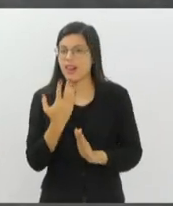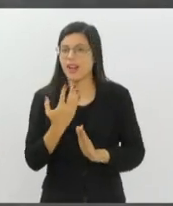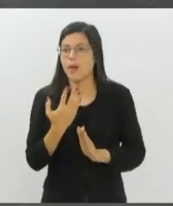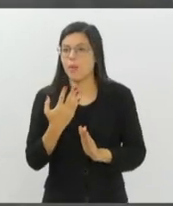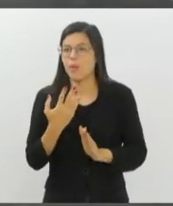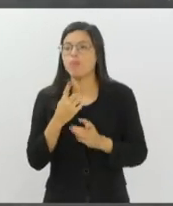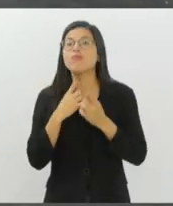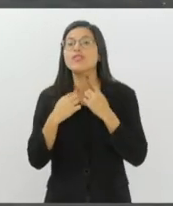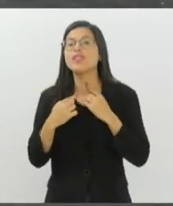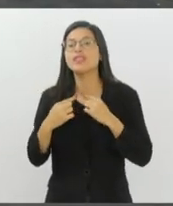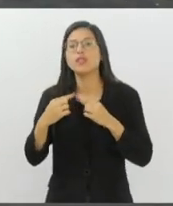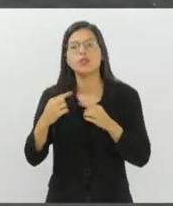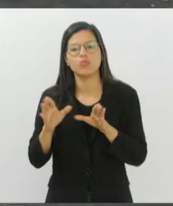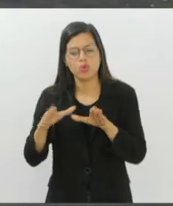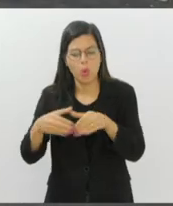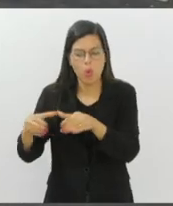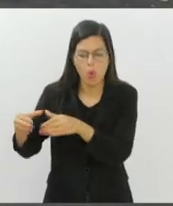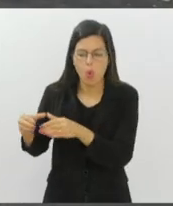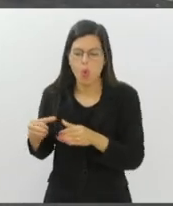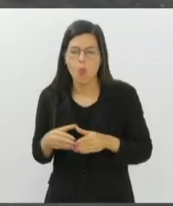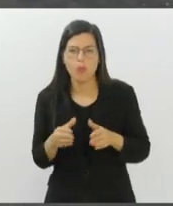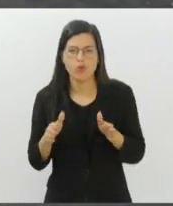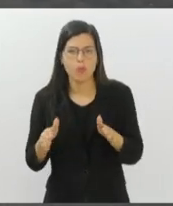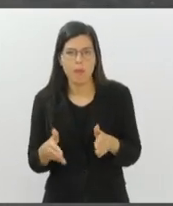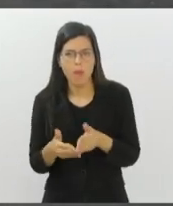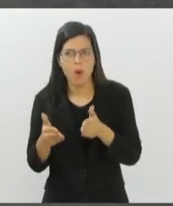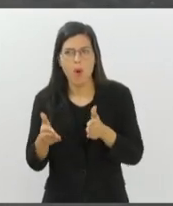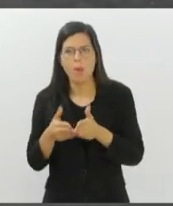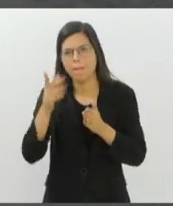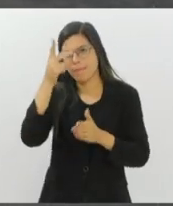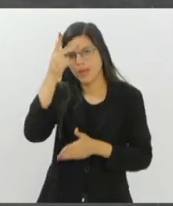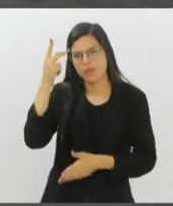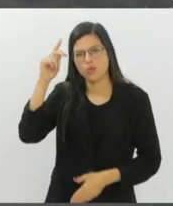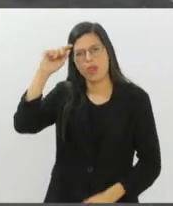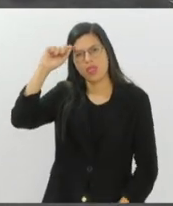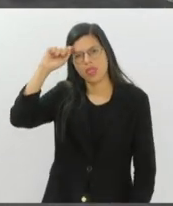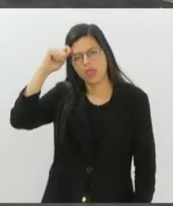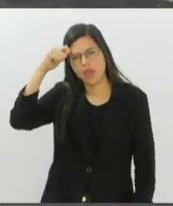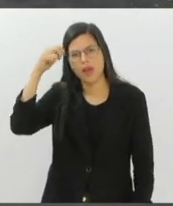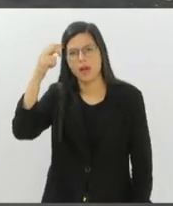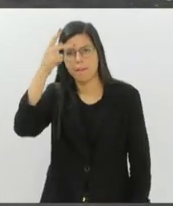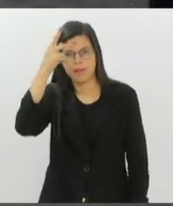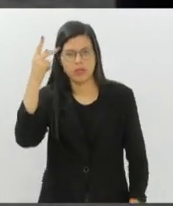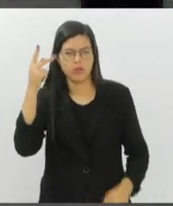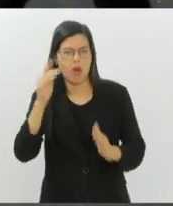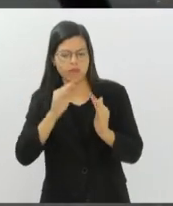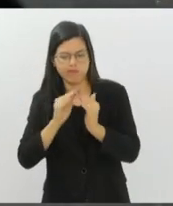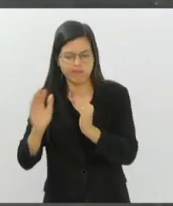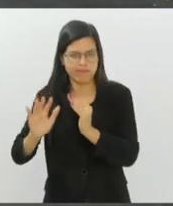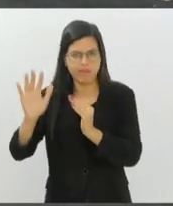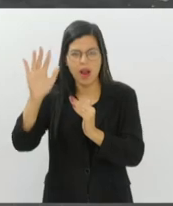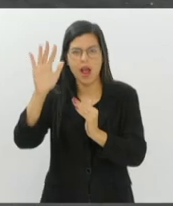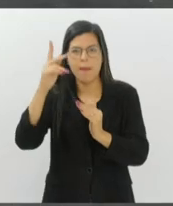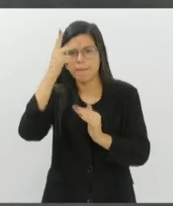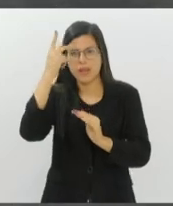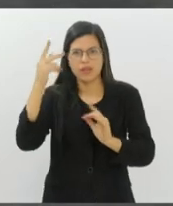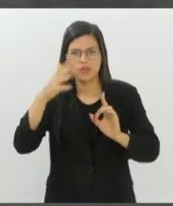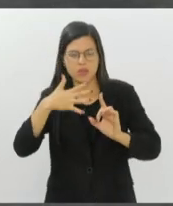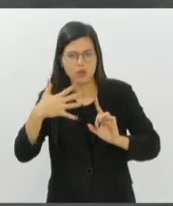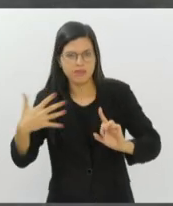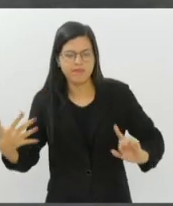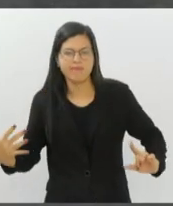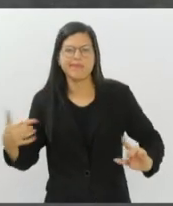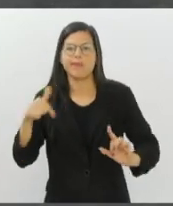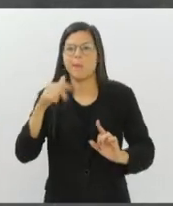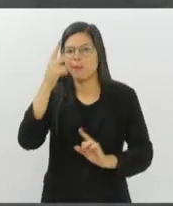grupos socialmente minorizados, ou seja, pessoas negras, pessoas moradoras de favela, pessoas da comunidade LGBTQI e APN+,